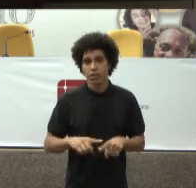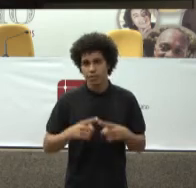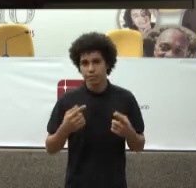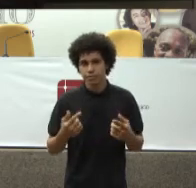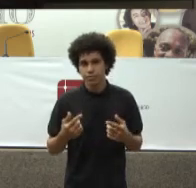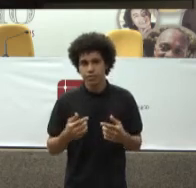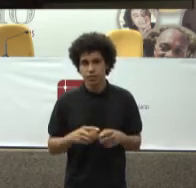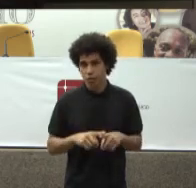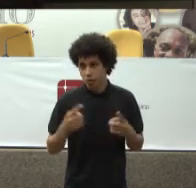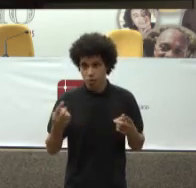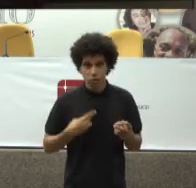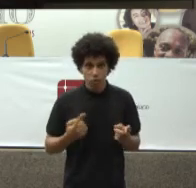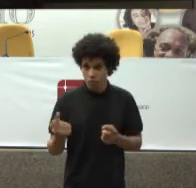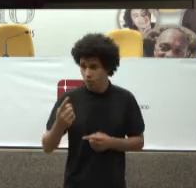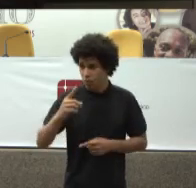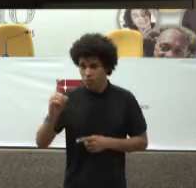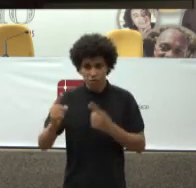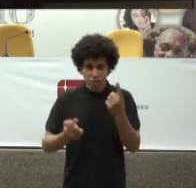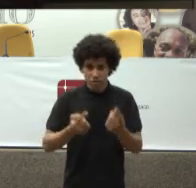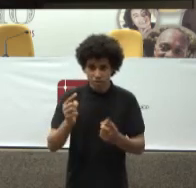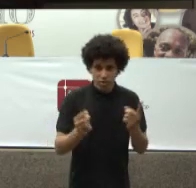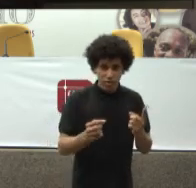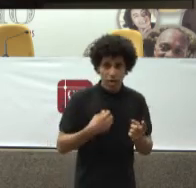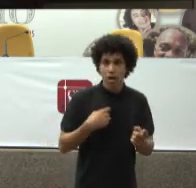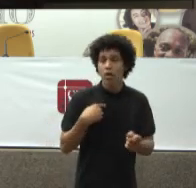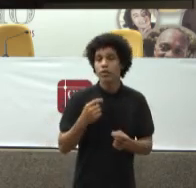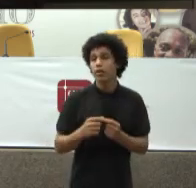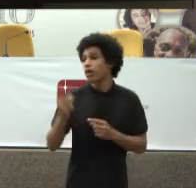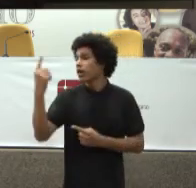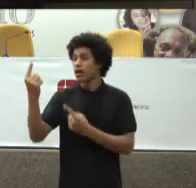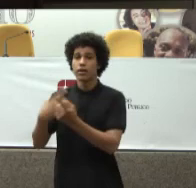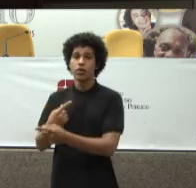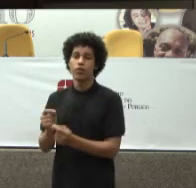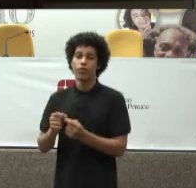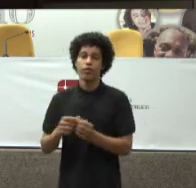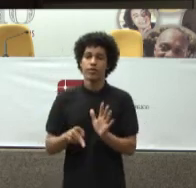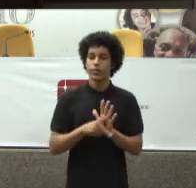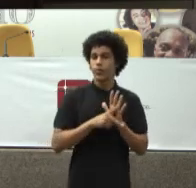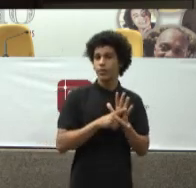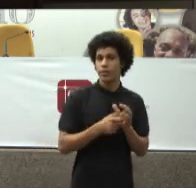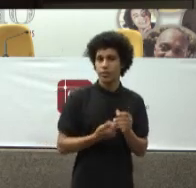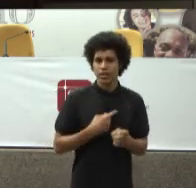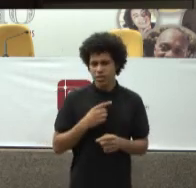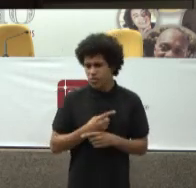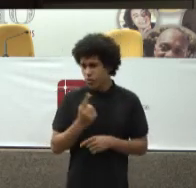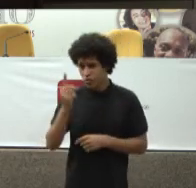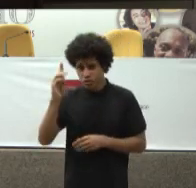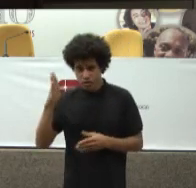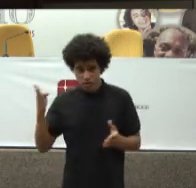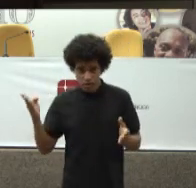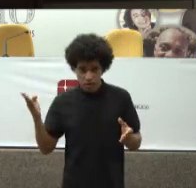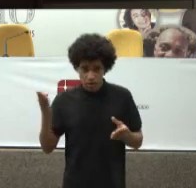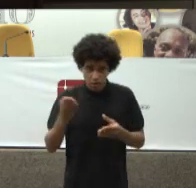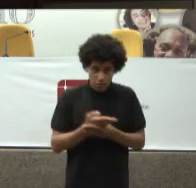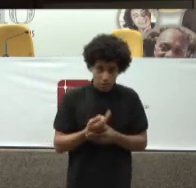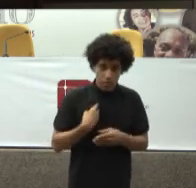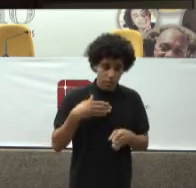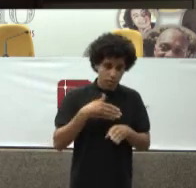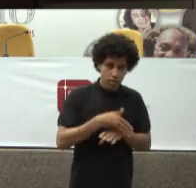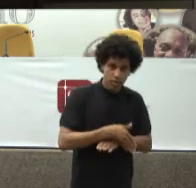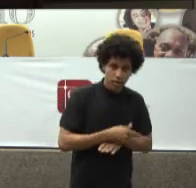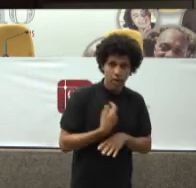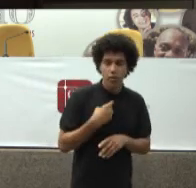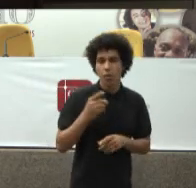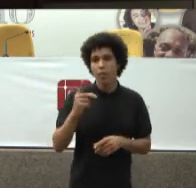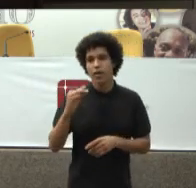Mas o nosso dia a dia São as ações individuais E se algum dia Nós entrarmos com as ações Os pareceres do Ministério